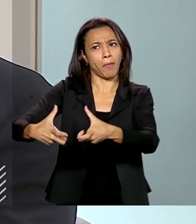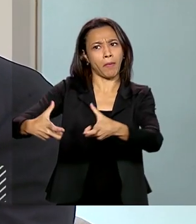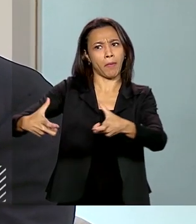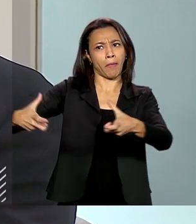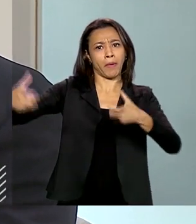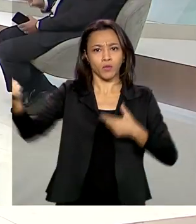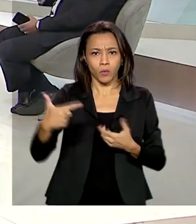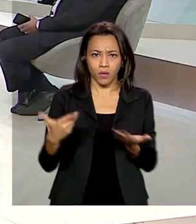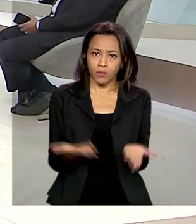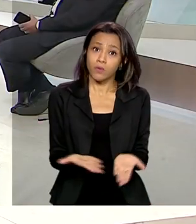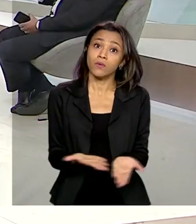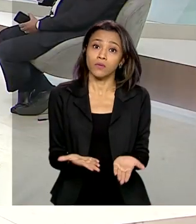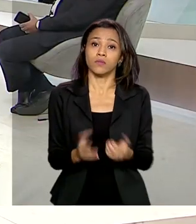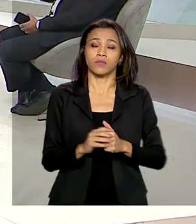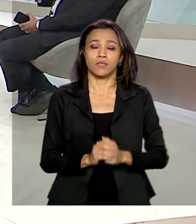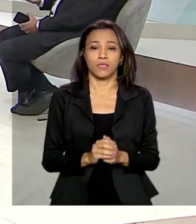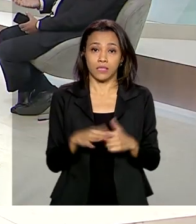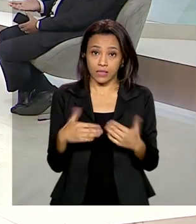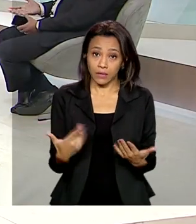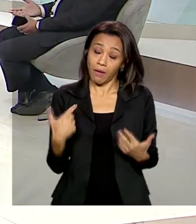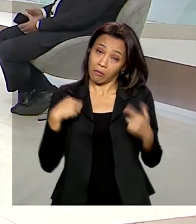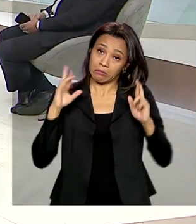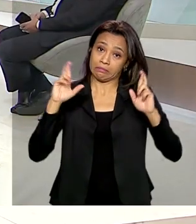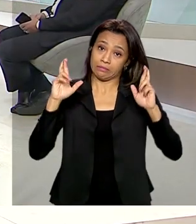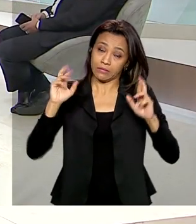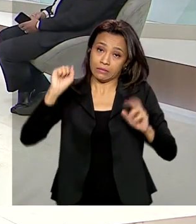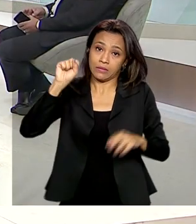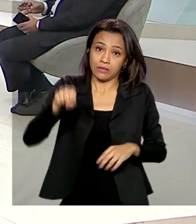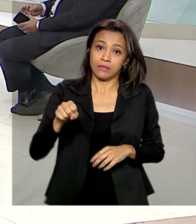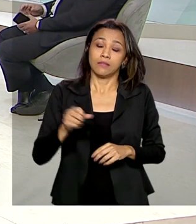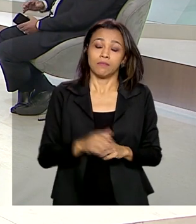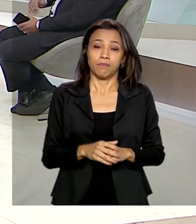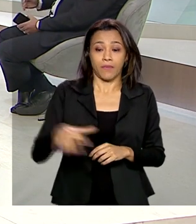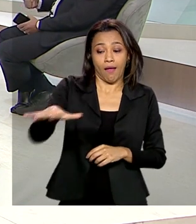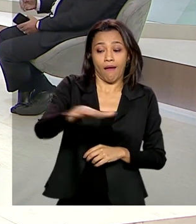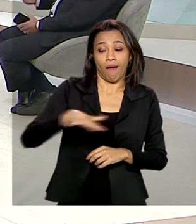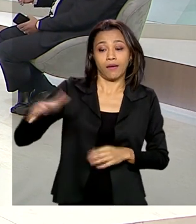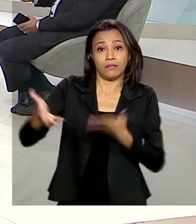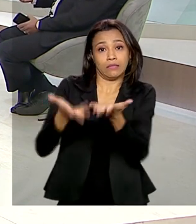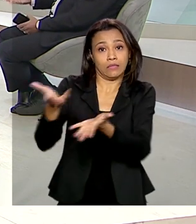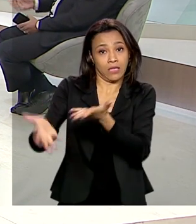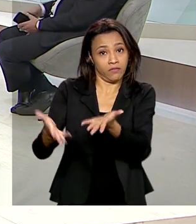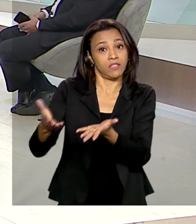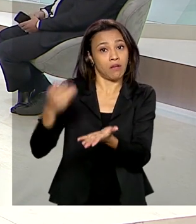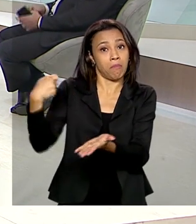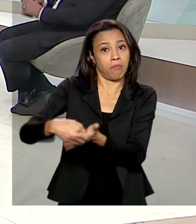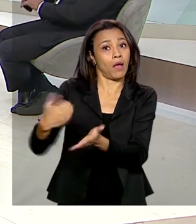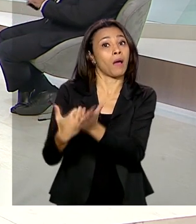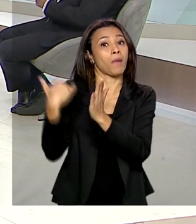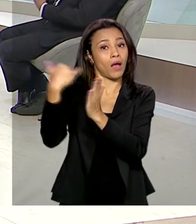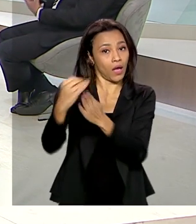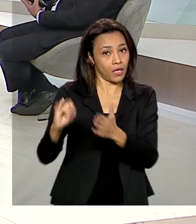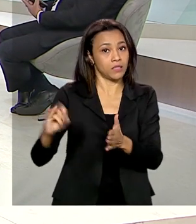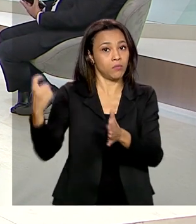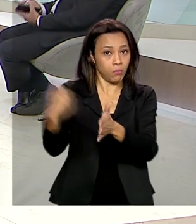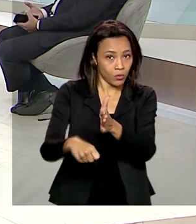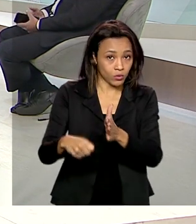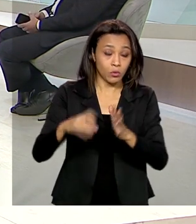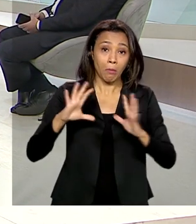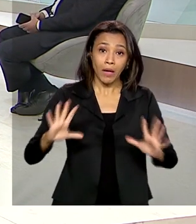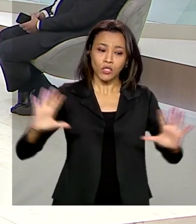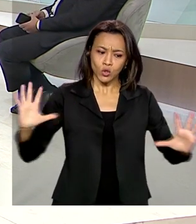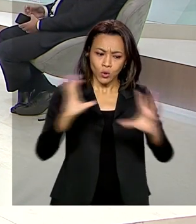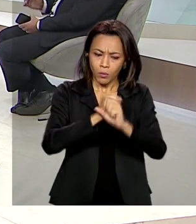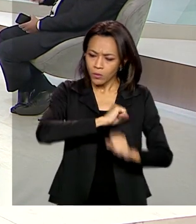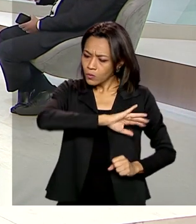hoje. Então, a minha expectativa é que, sim, de fato, o setor de serviços venha a pagar um pouco mais de tributos. Mas, no todo, eu